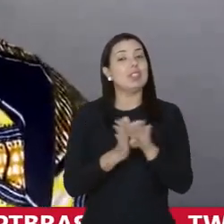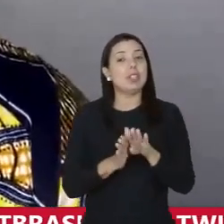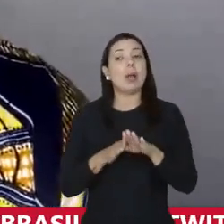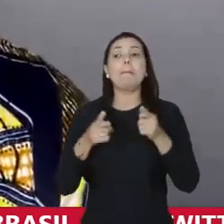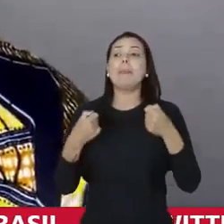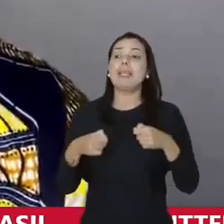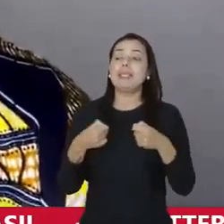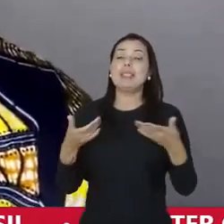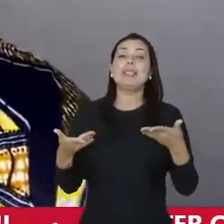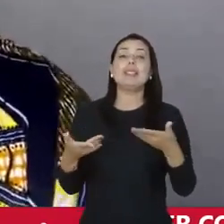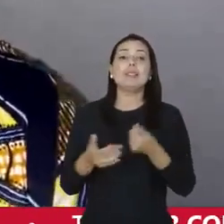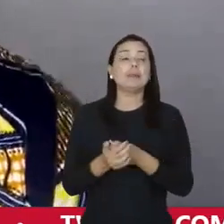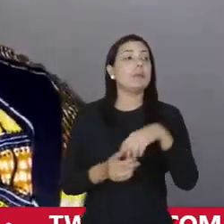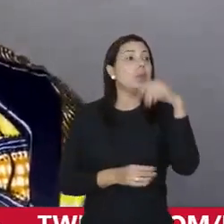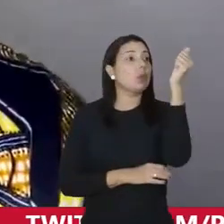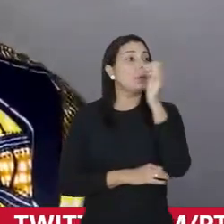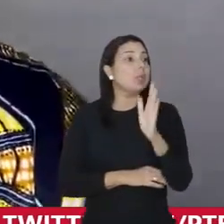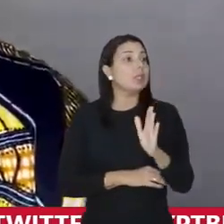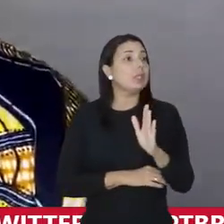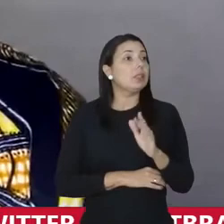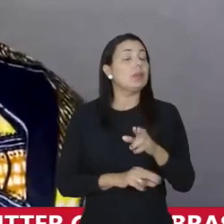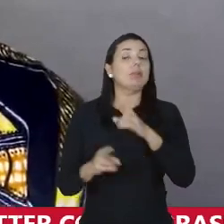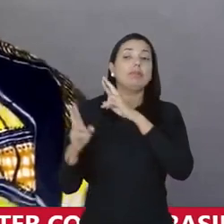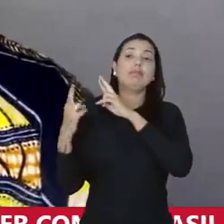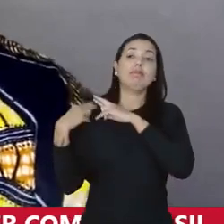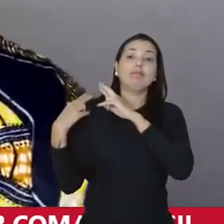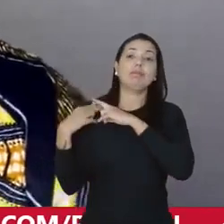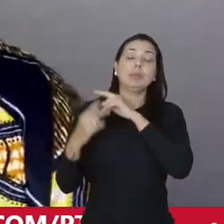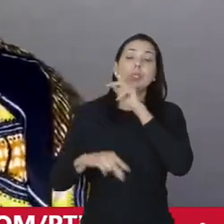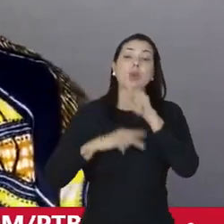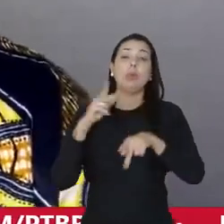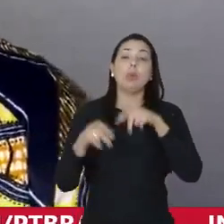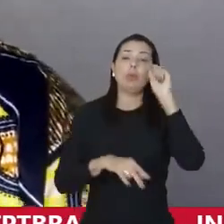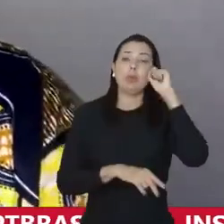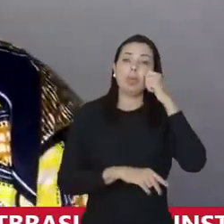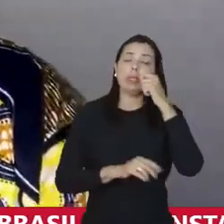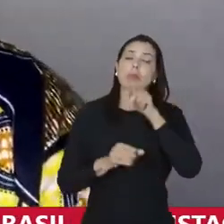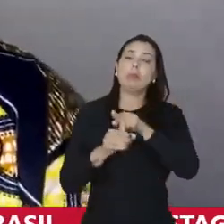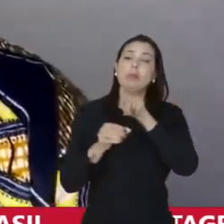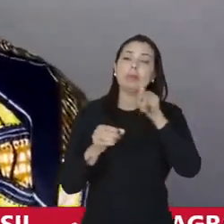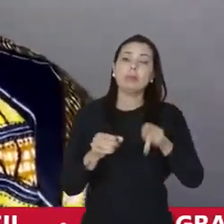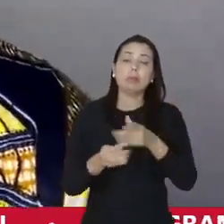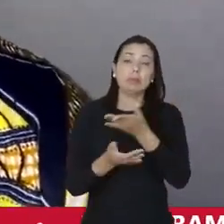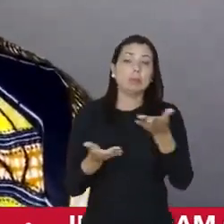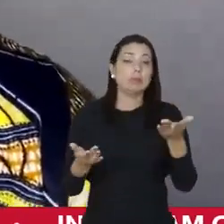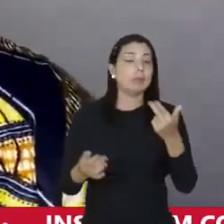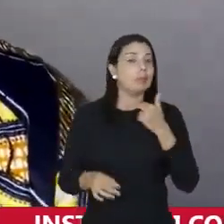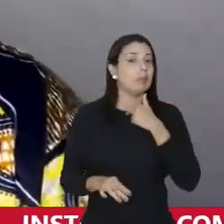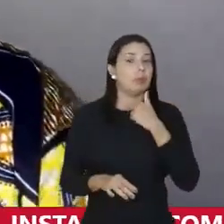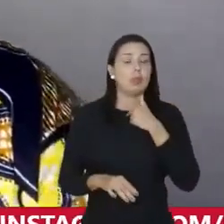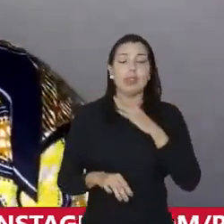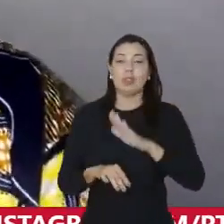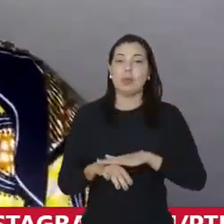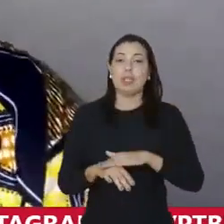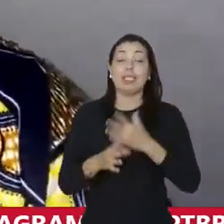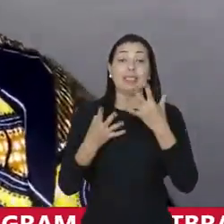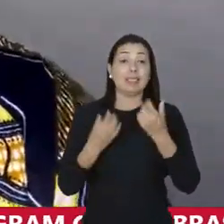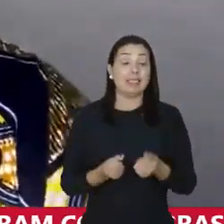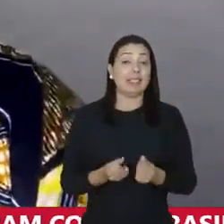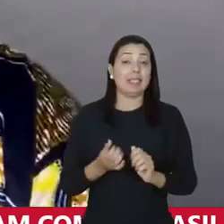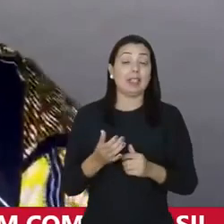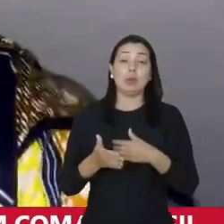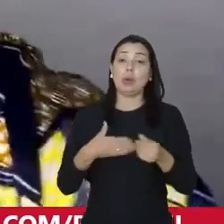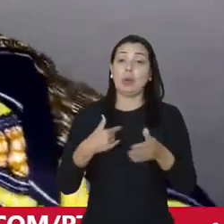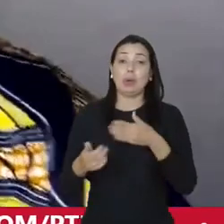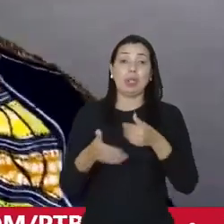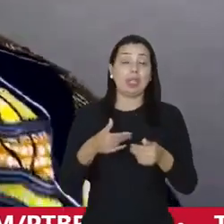precisa ser um Brasil com responsabilidade com o povo preto, com o povo periférico. A gente não pode mais admitir toda e